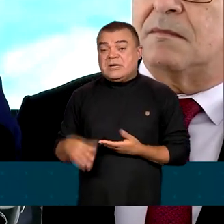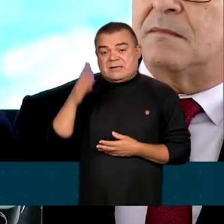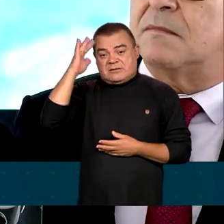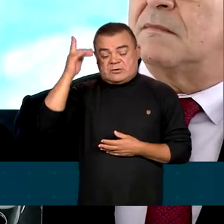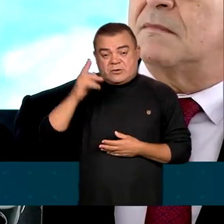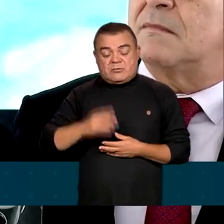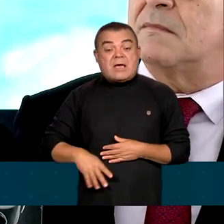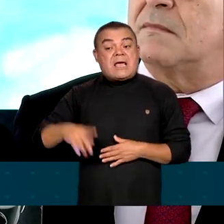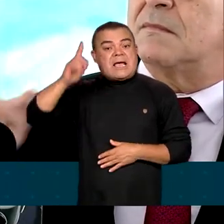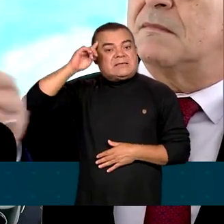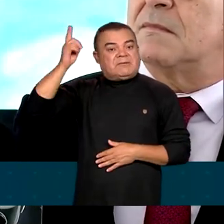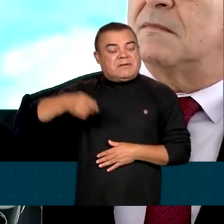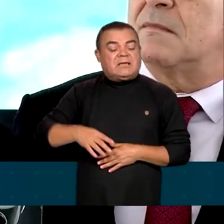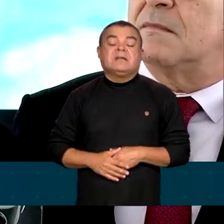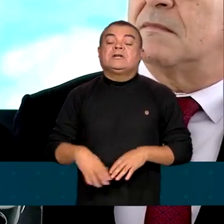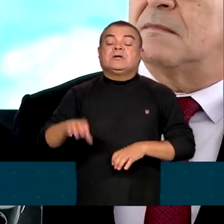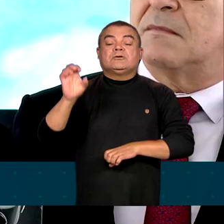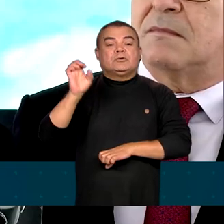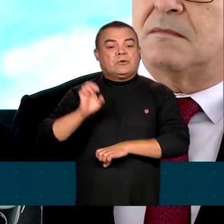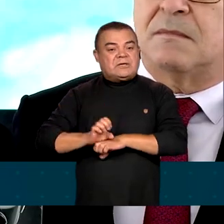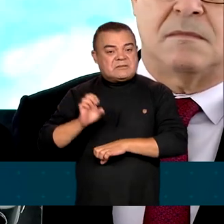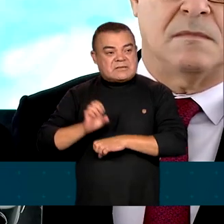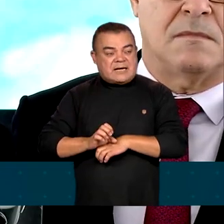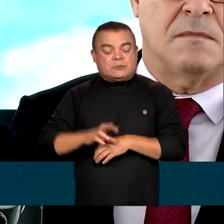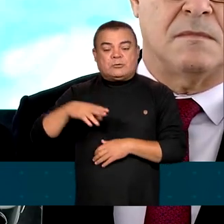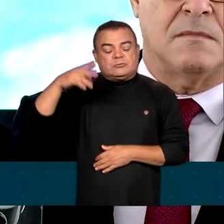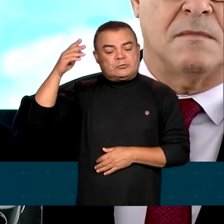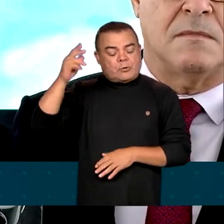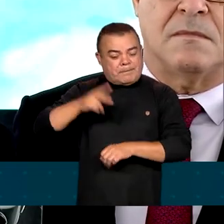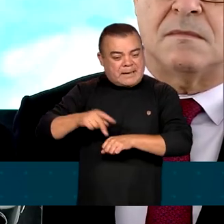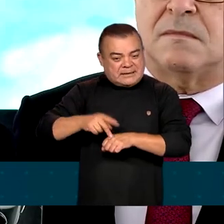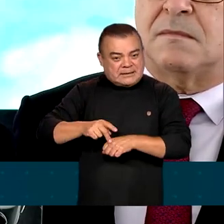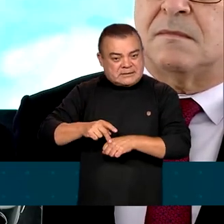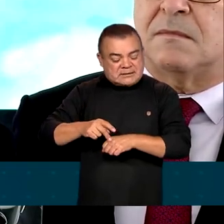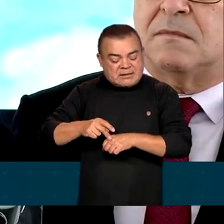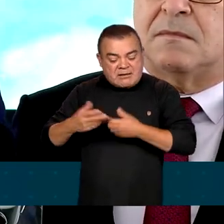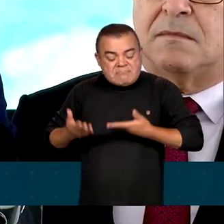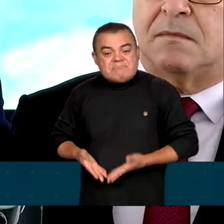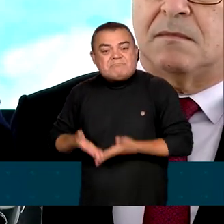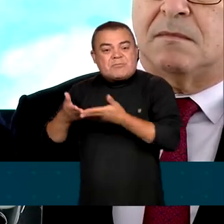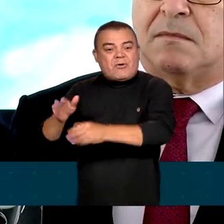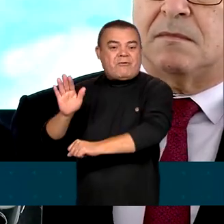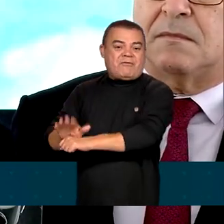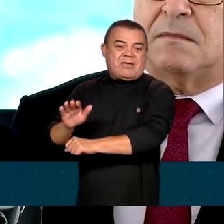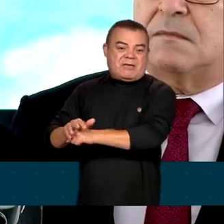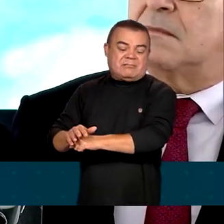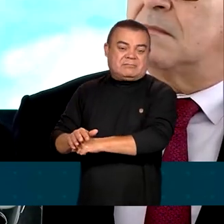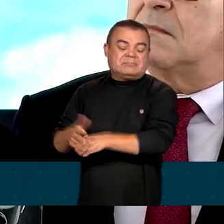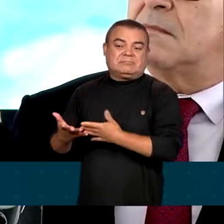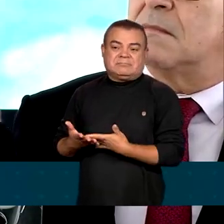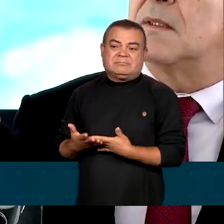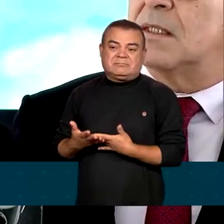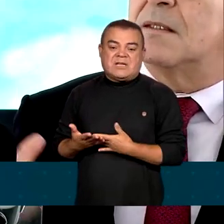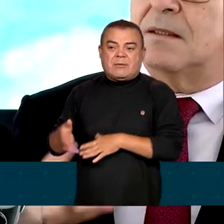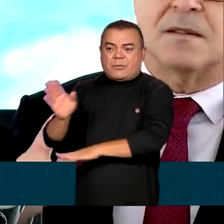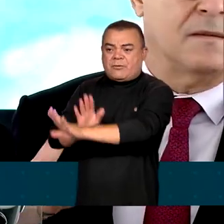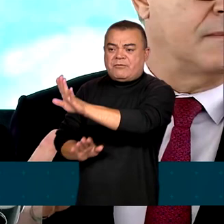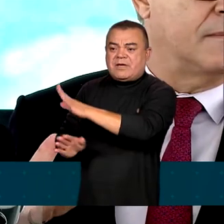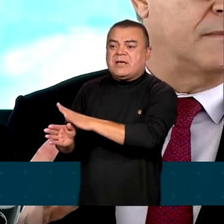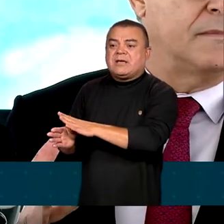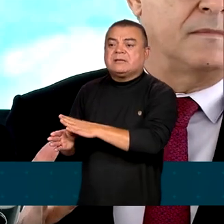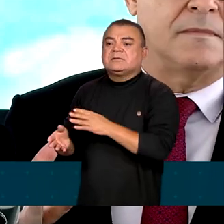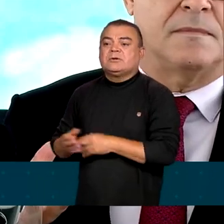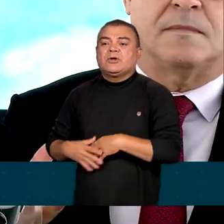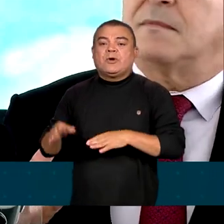prover isso. É o dever do Estado prover um pedaço de terra para quem tem vocação. É o dever do Estado prover um ensino